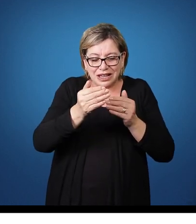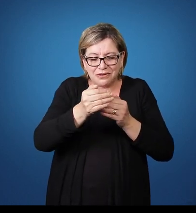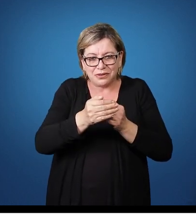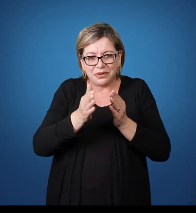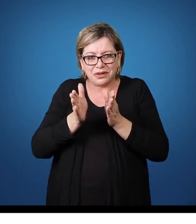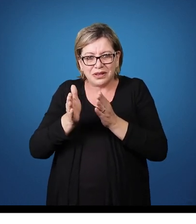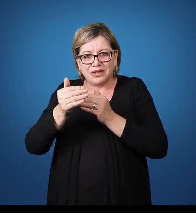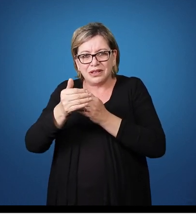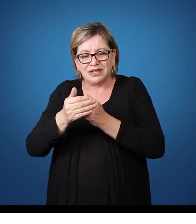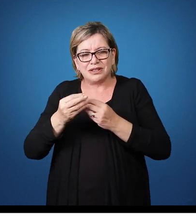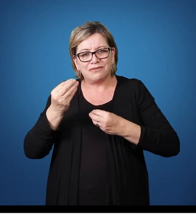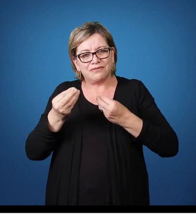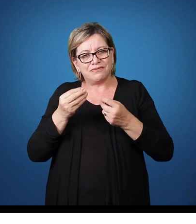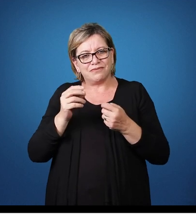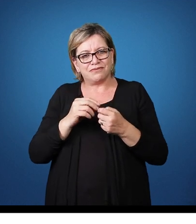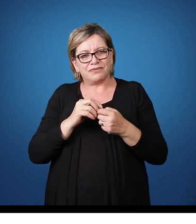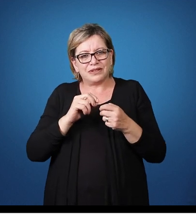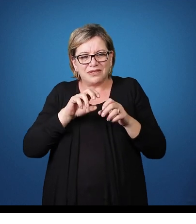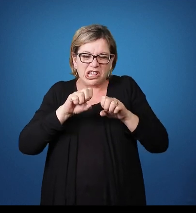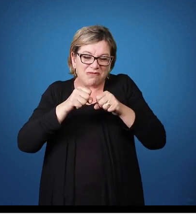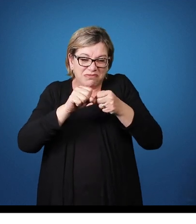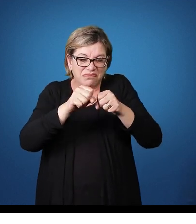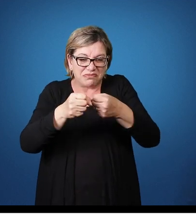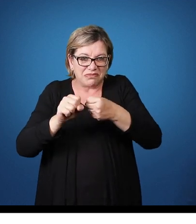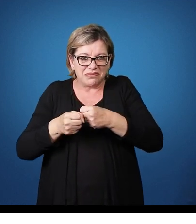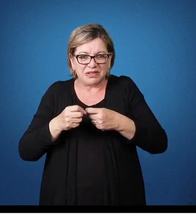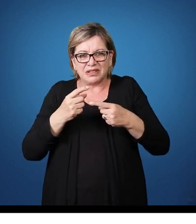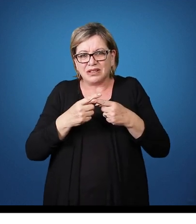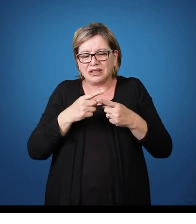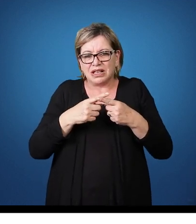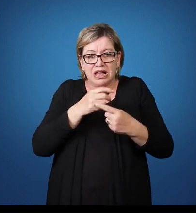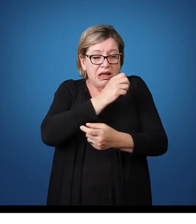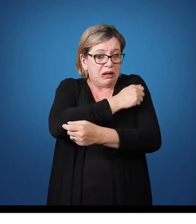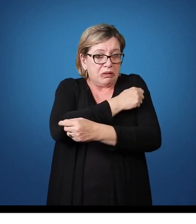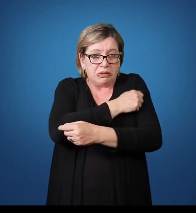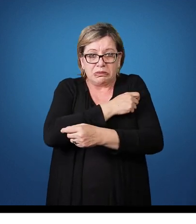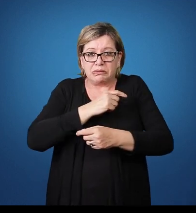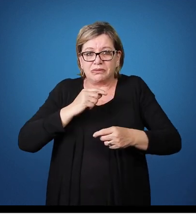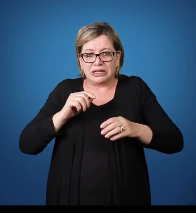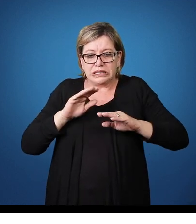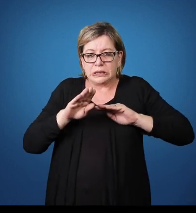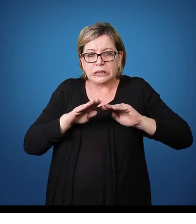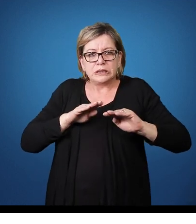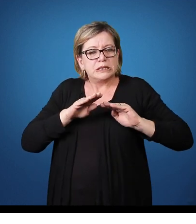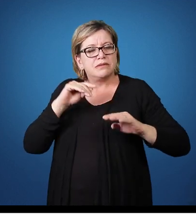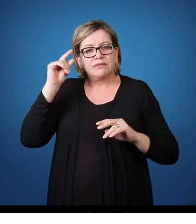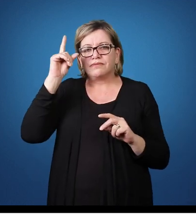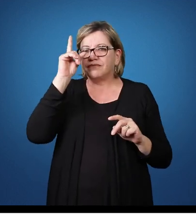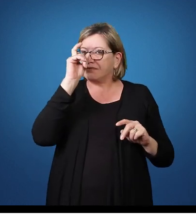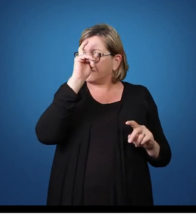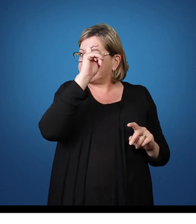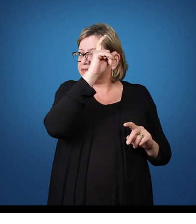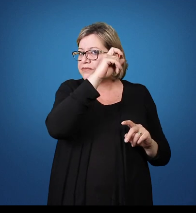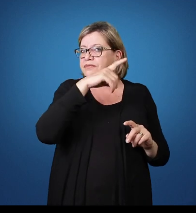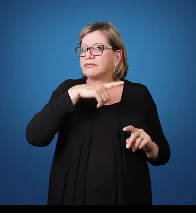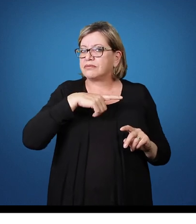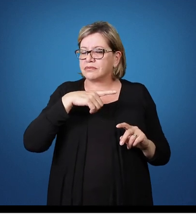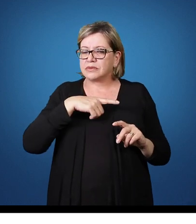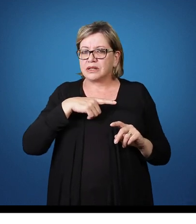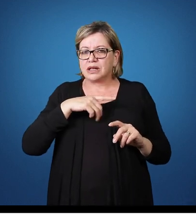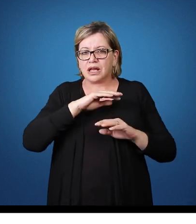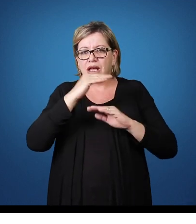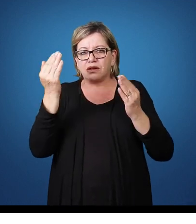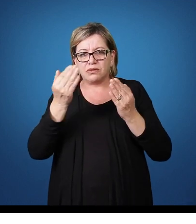Que elas Foram Danificadas Porque ele Não tinha Os movimentos Então No